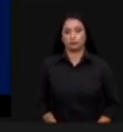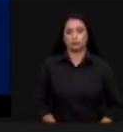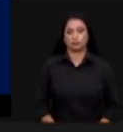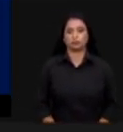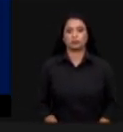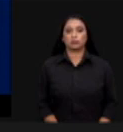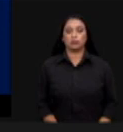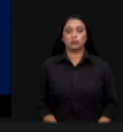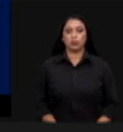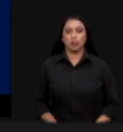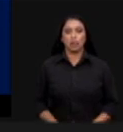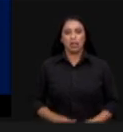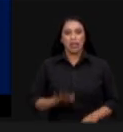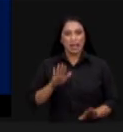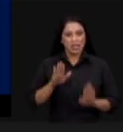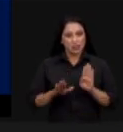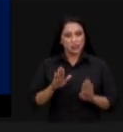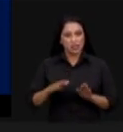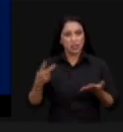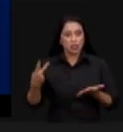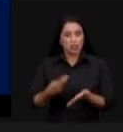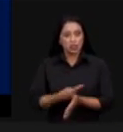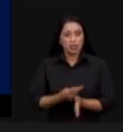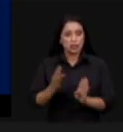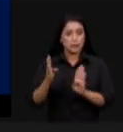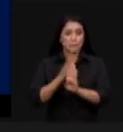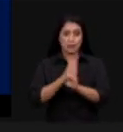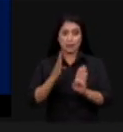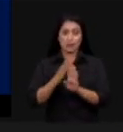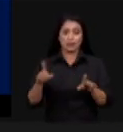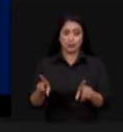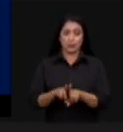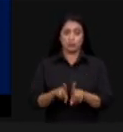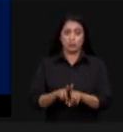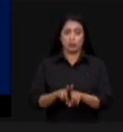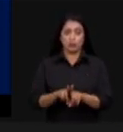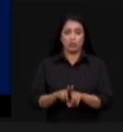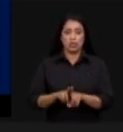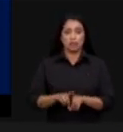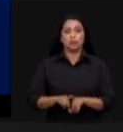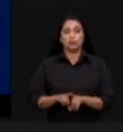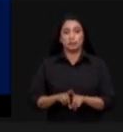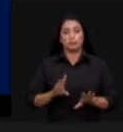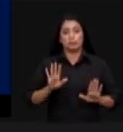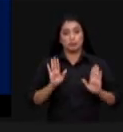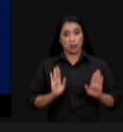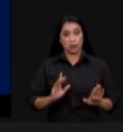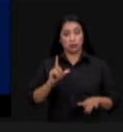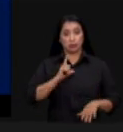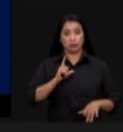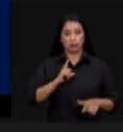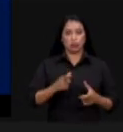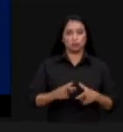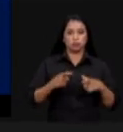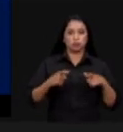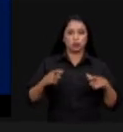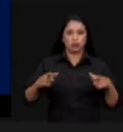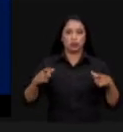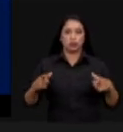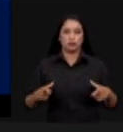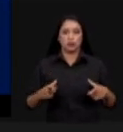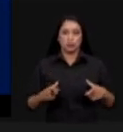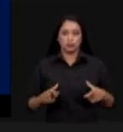vilanizado e até perseguido em função disso. E, de outra ponta, há uma demanda crescente por aqueles que causam impacto